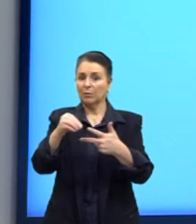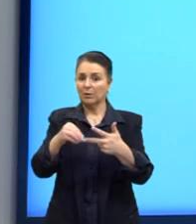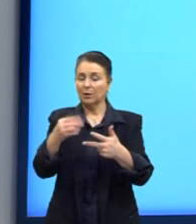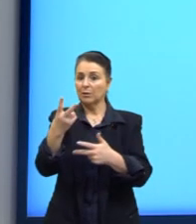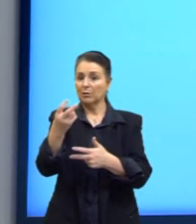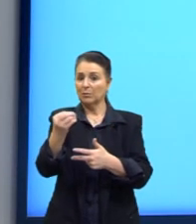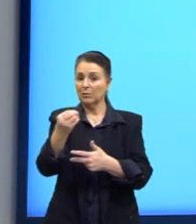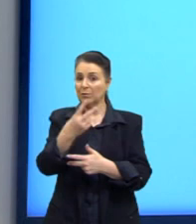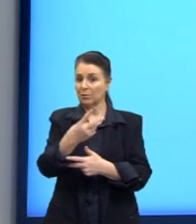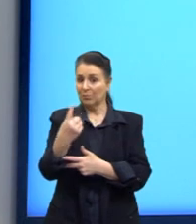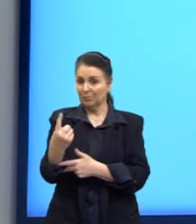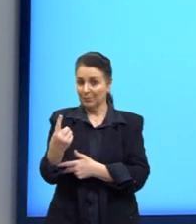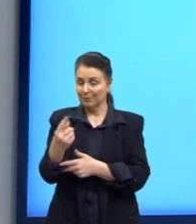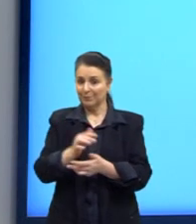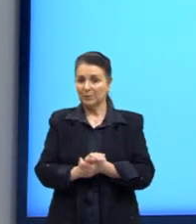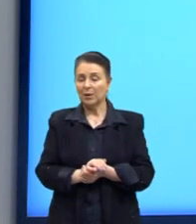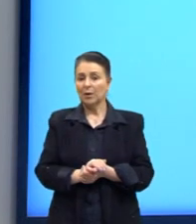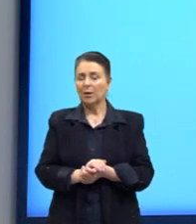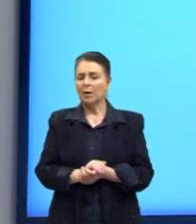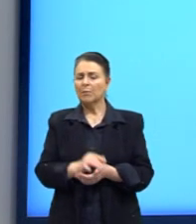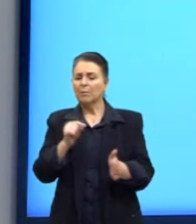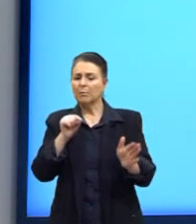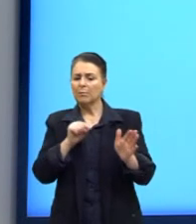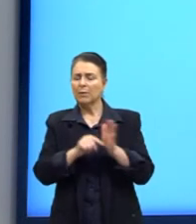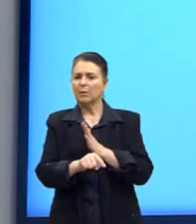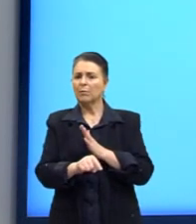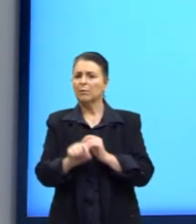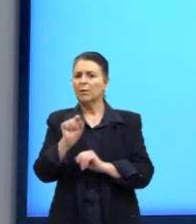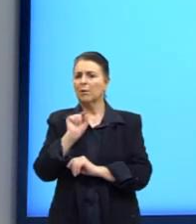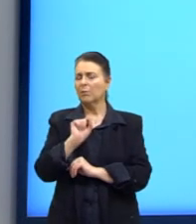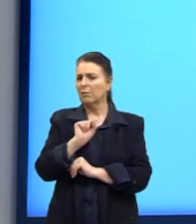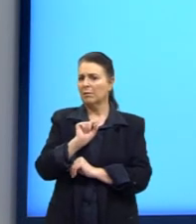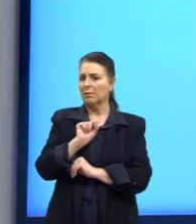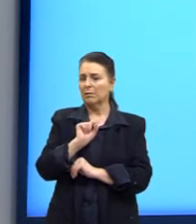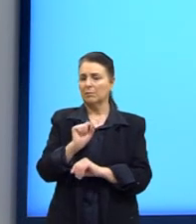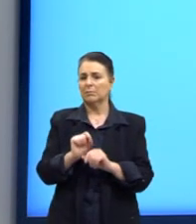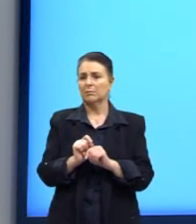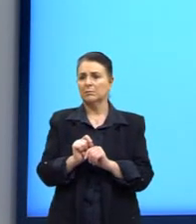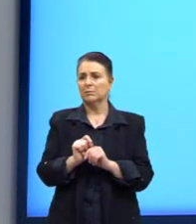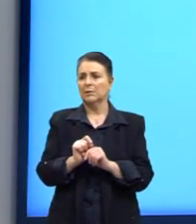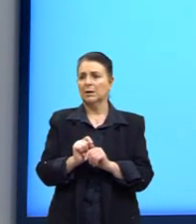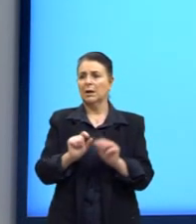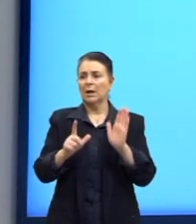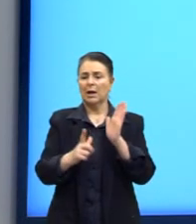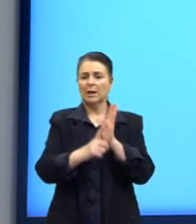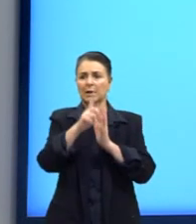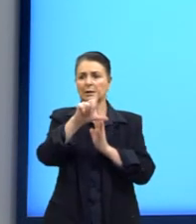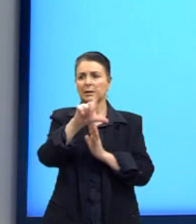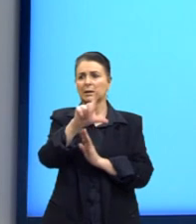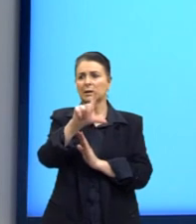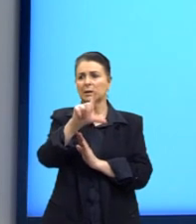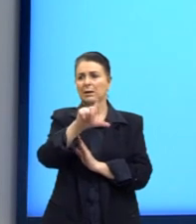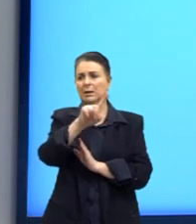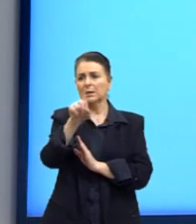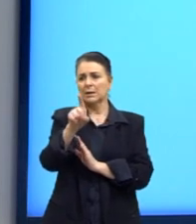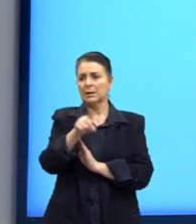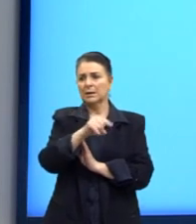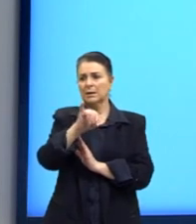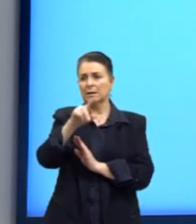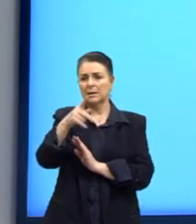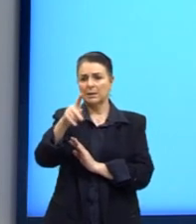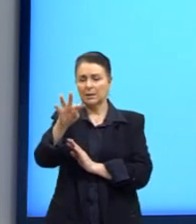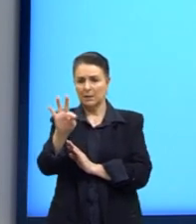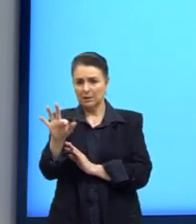2021. Então, a nossa questão traz o seguinte. A lei de Ziff, batizada com o nome do linguista